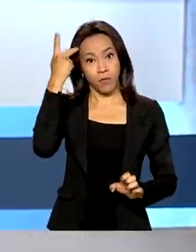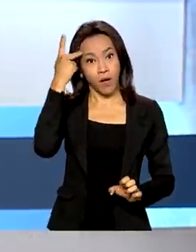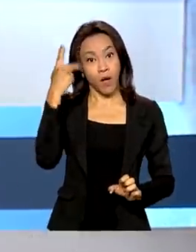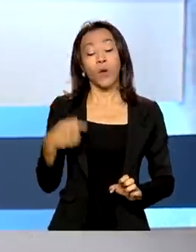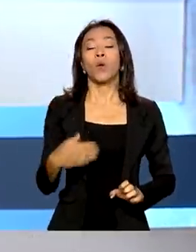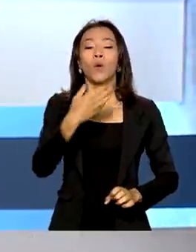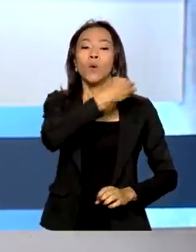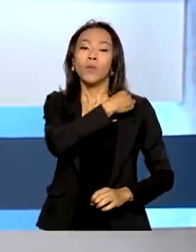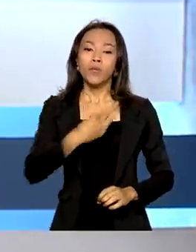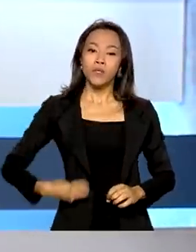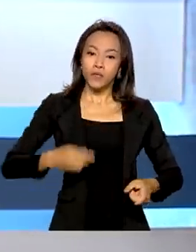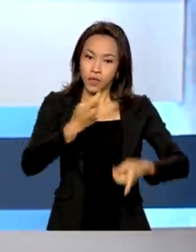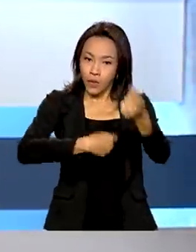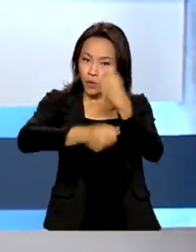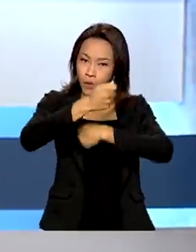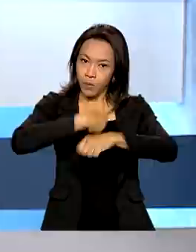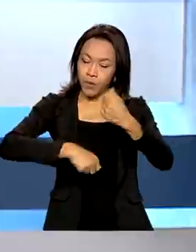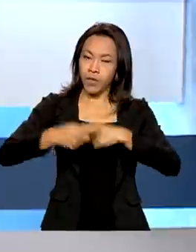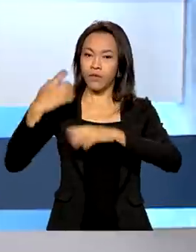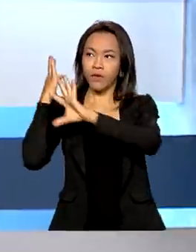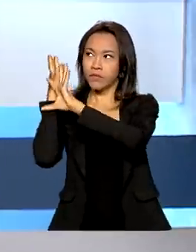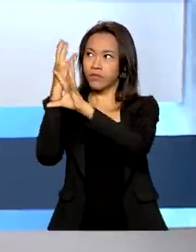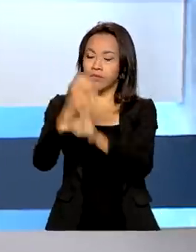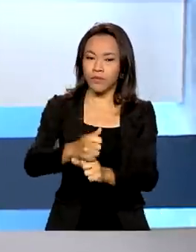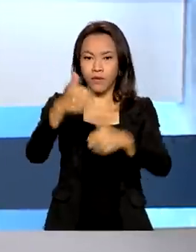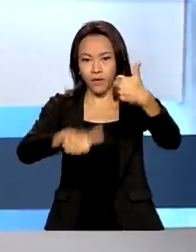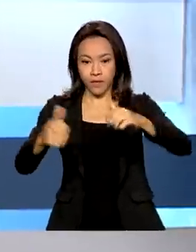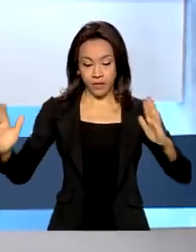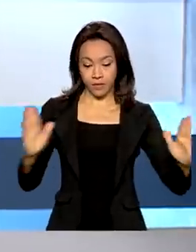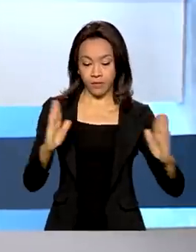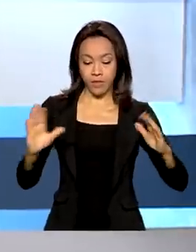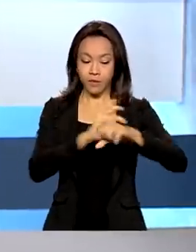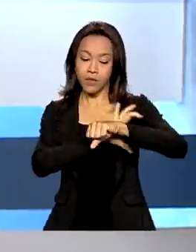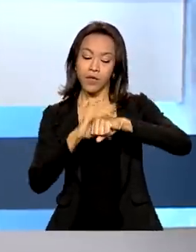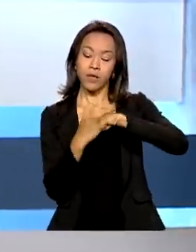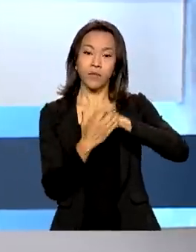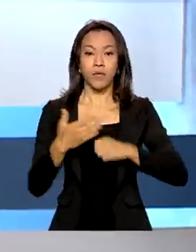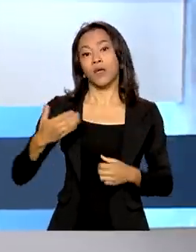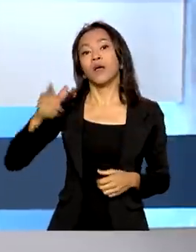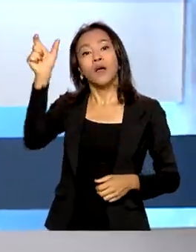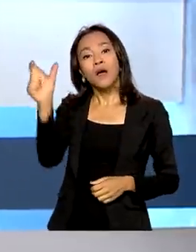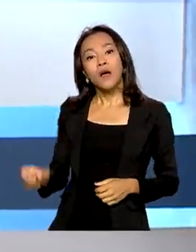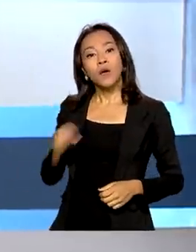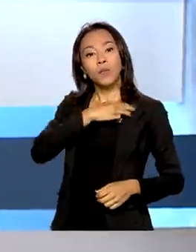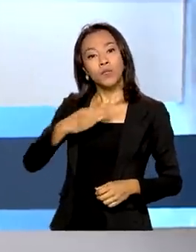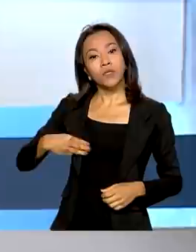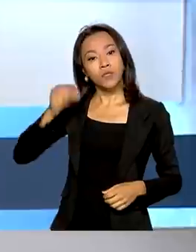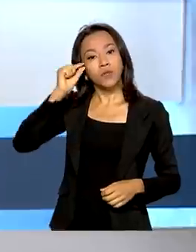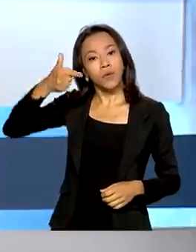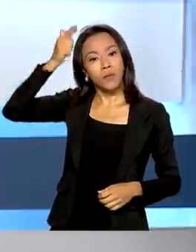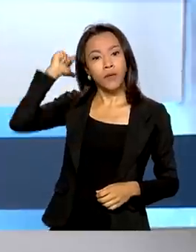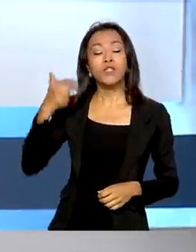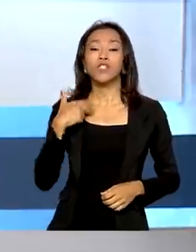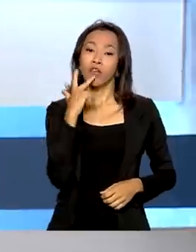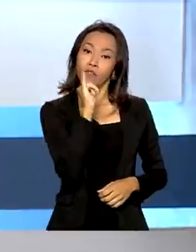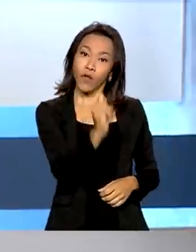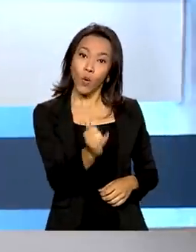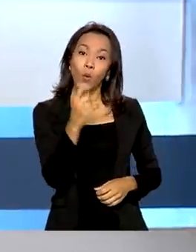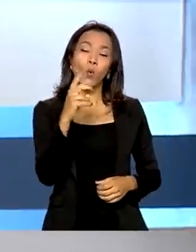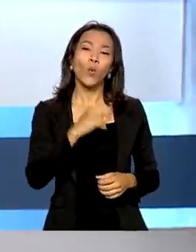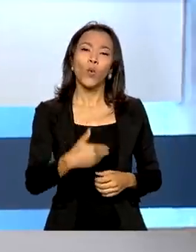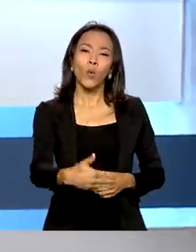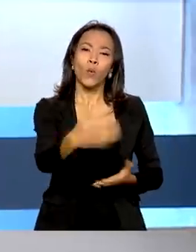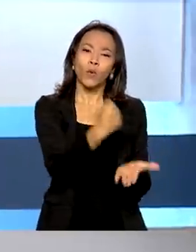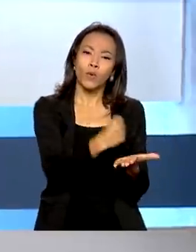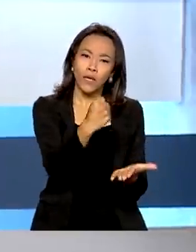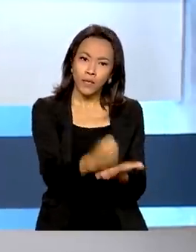balanço do setor com destaque para os anos de pandemia. Paulo Guedes falou sobre os investimentos já contratados no país e anunciou nova